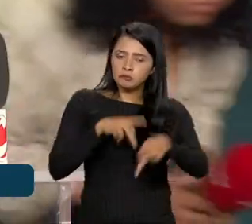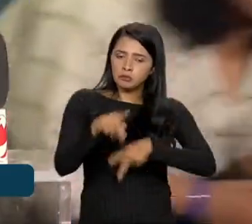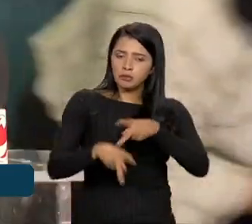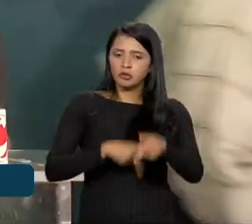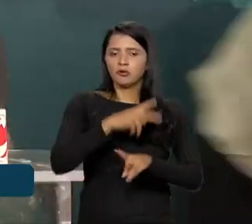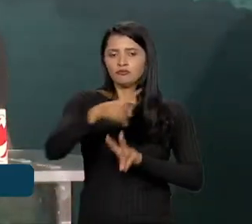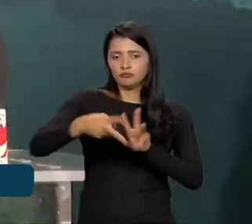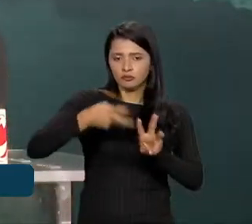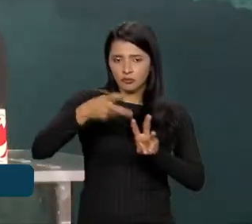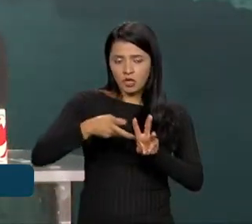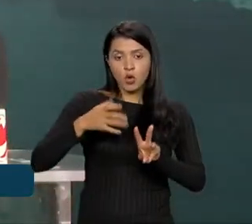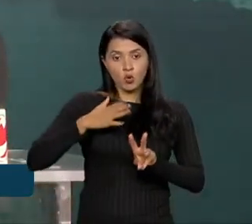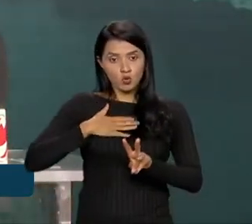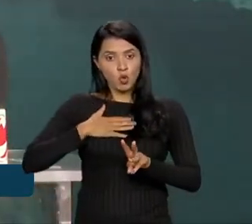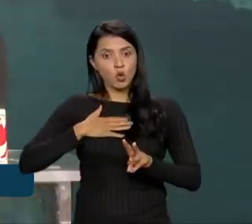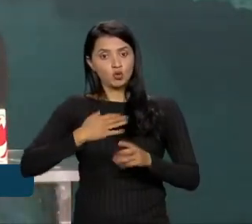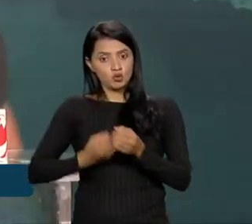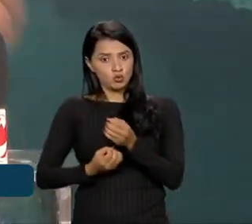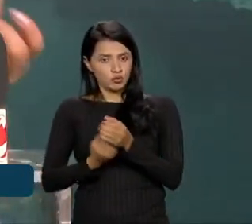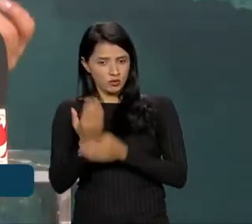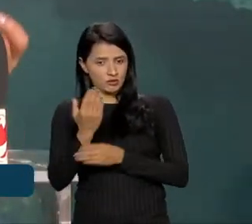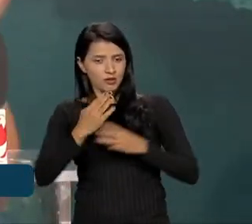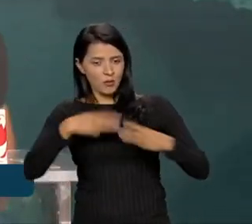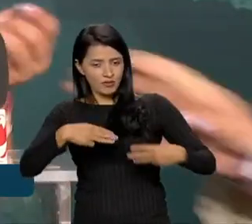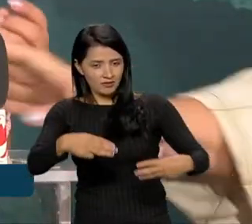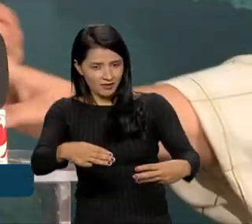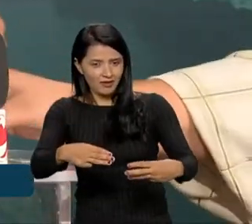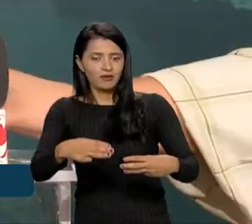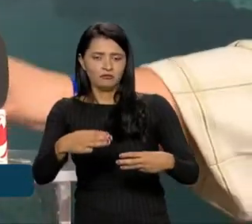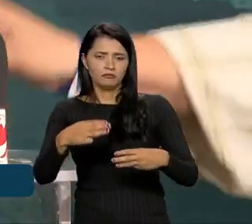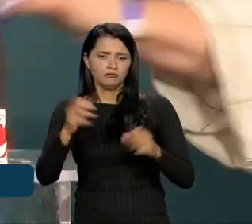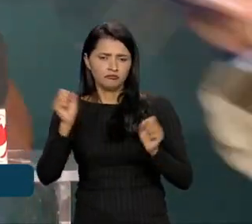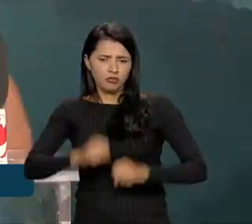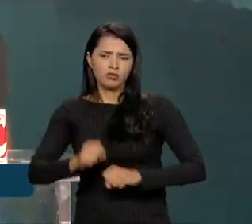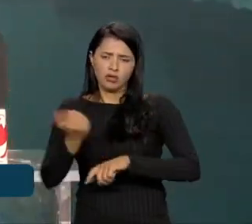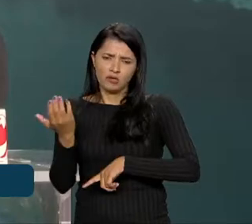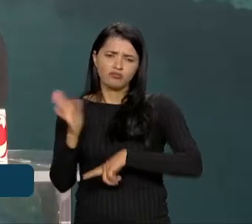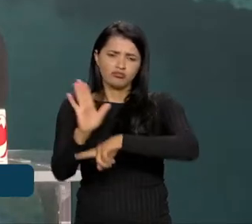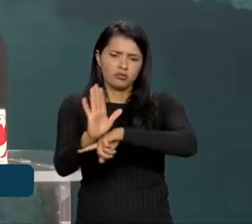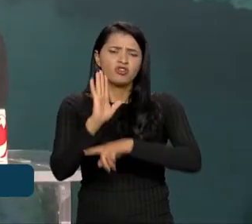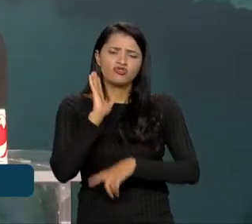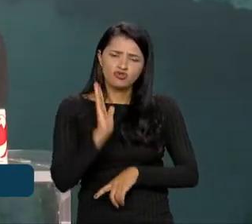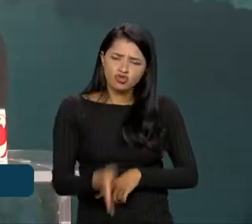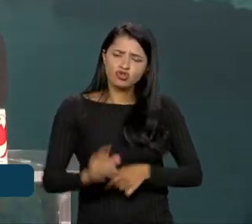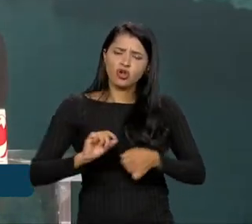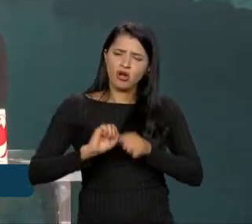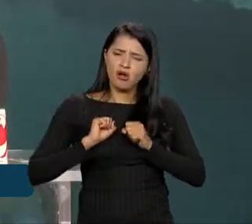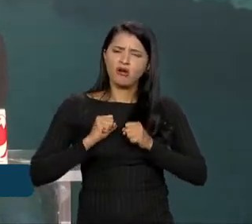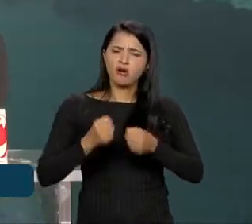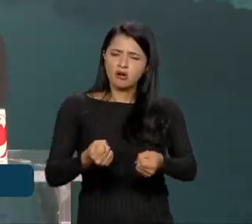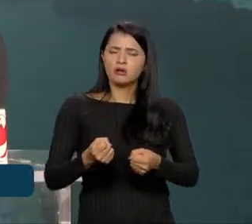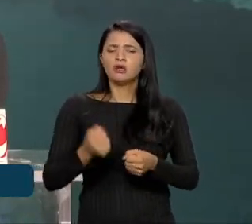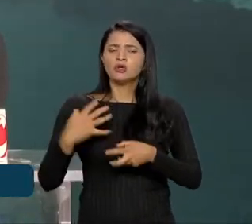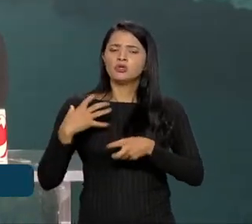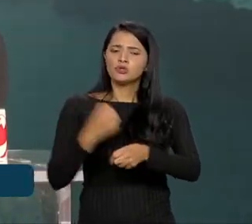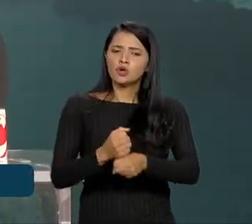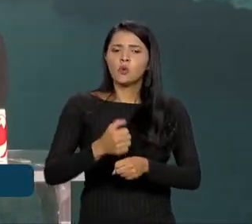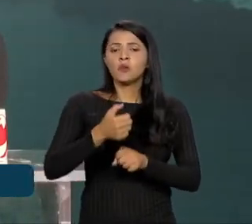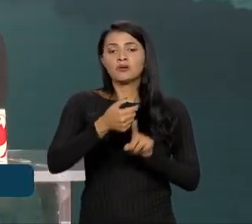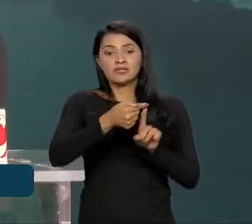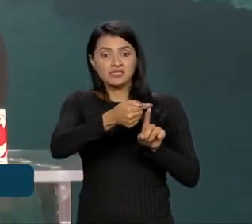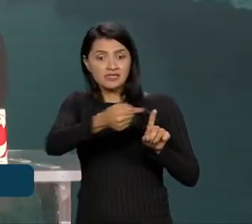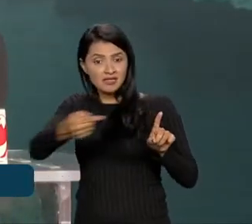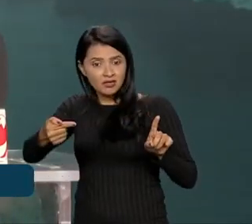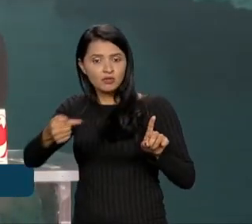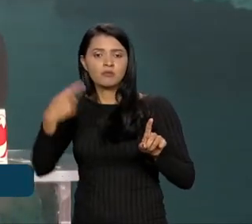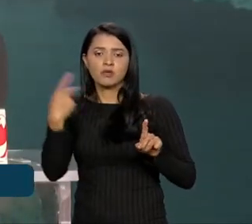a criação do nosso ministério, temos muito a contribuir. Já estamos contribuindo, são sete meses de ministério